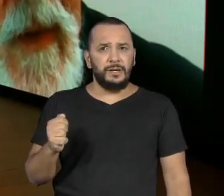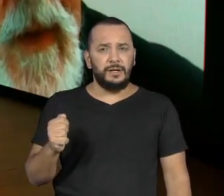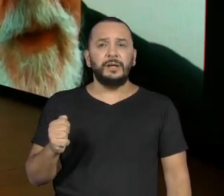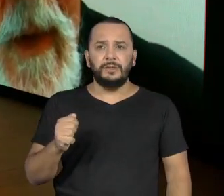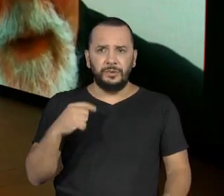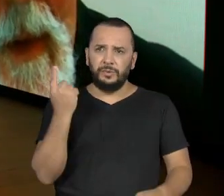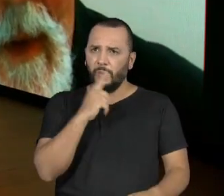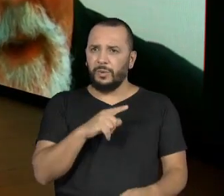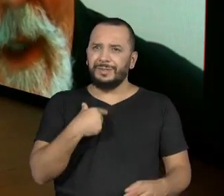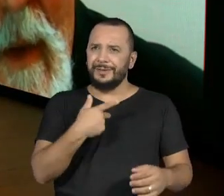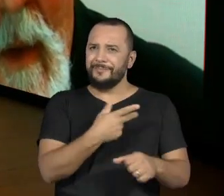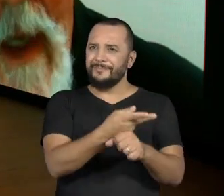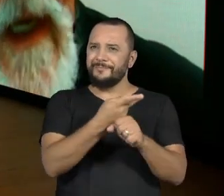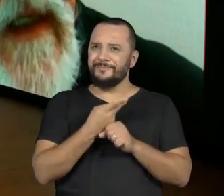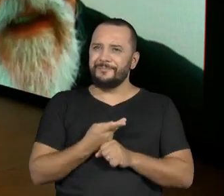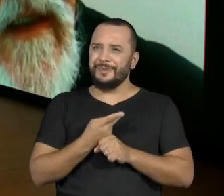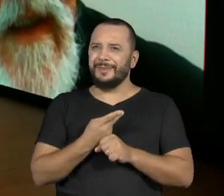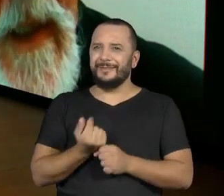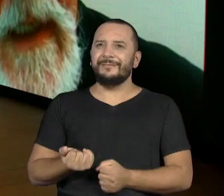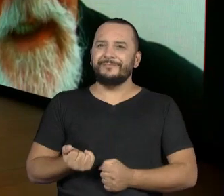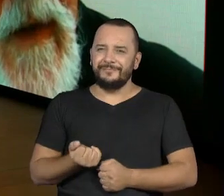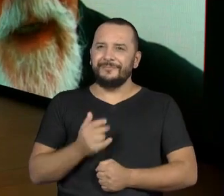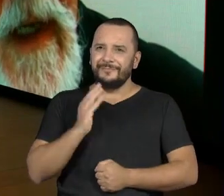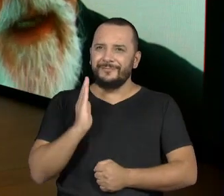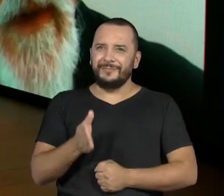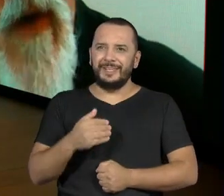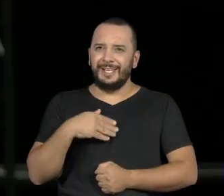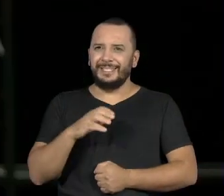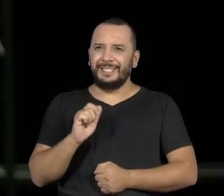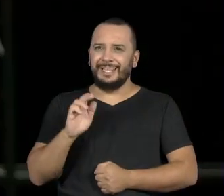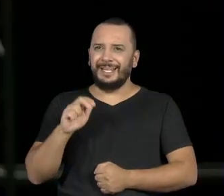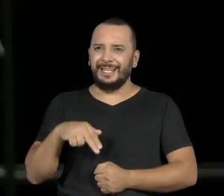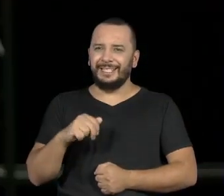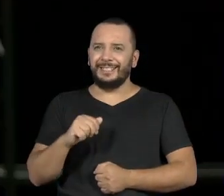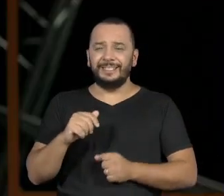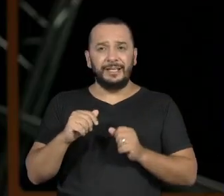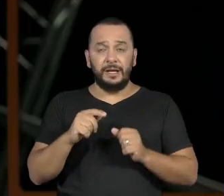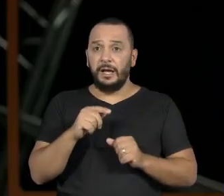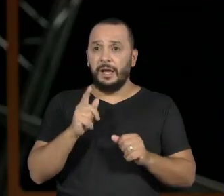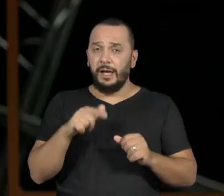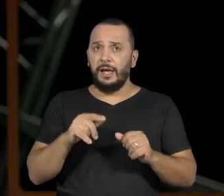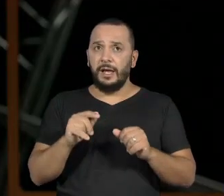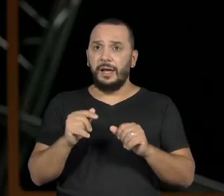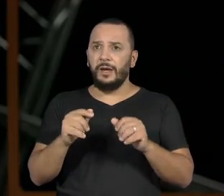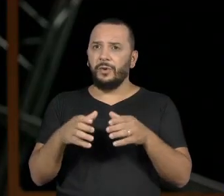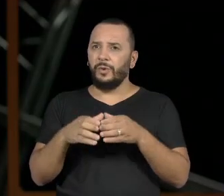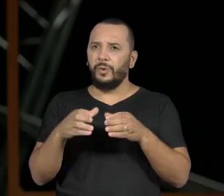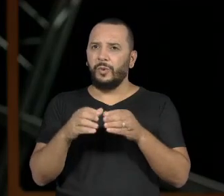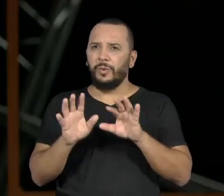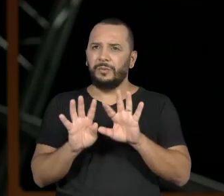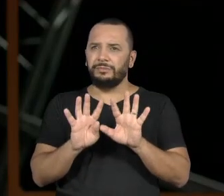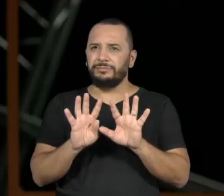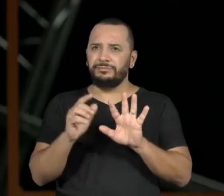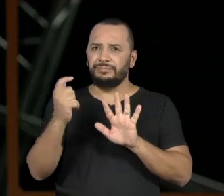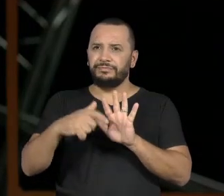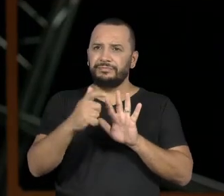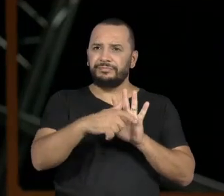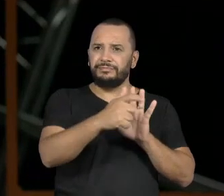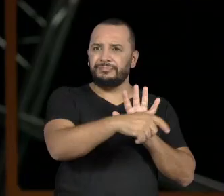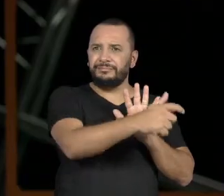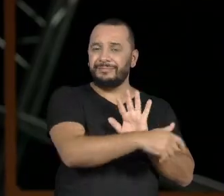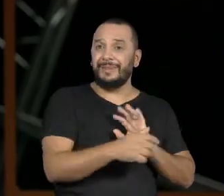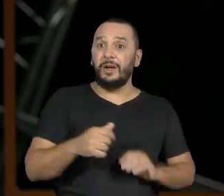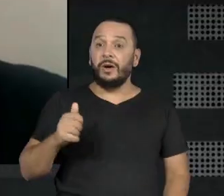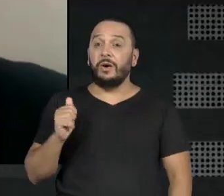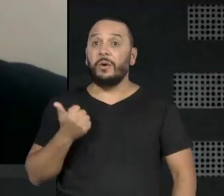prêmio do Guinness americano, que é o mesmo elenco, que não mudou durante 11 anos.